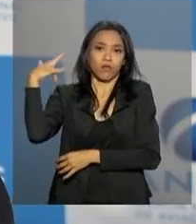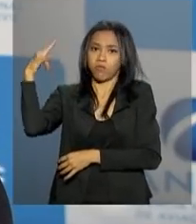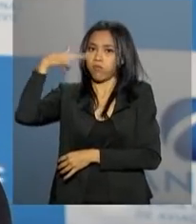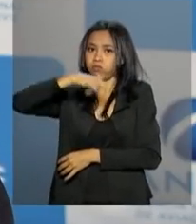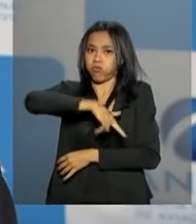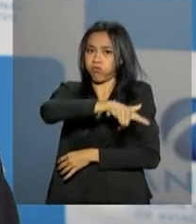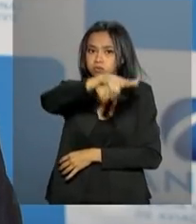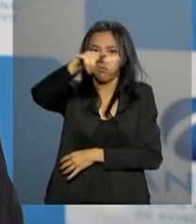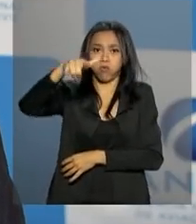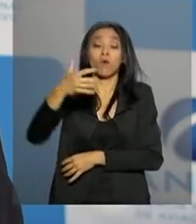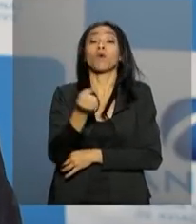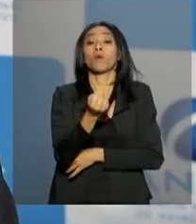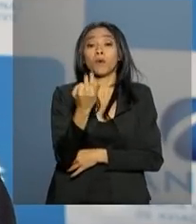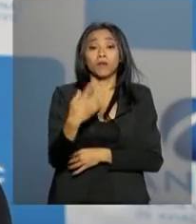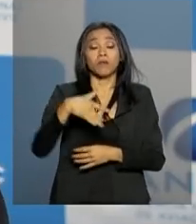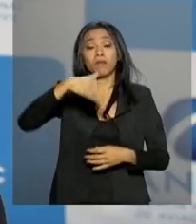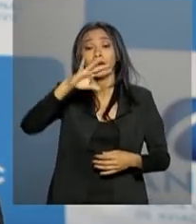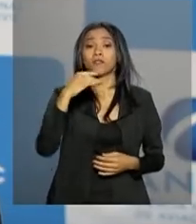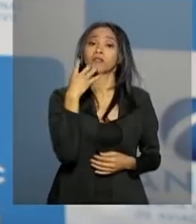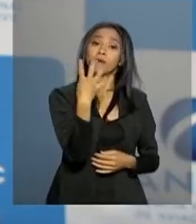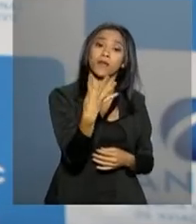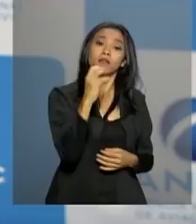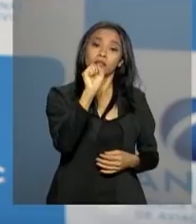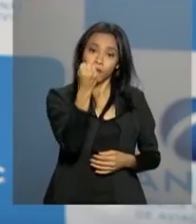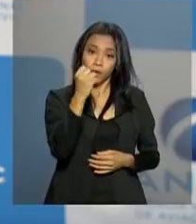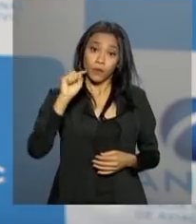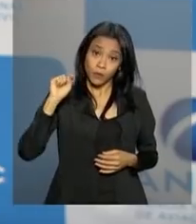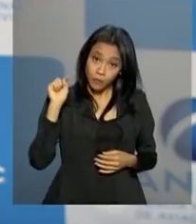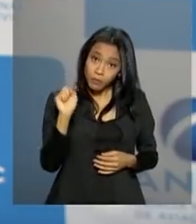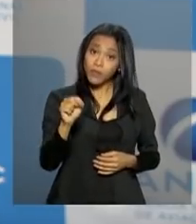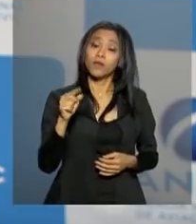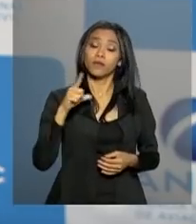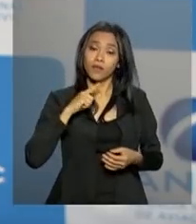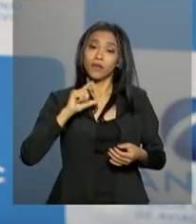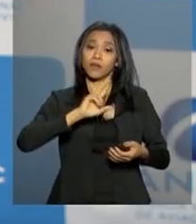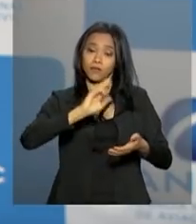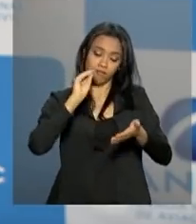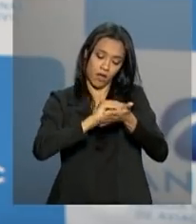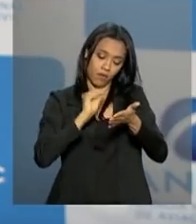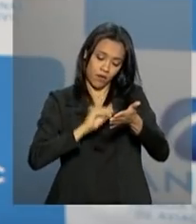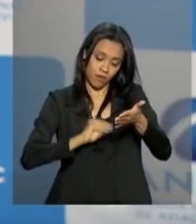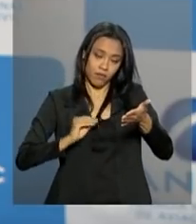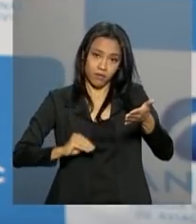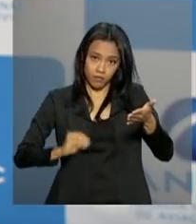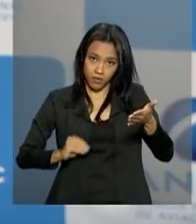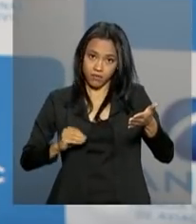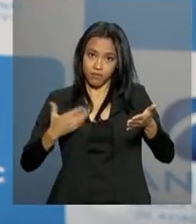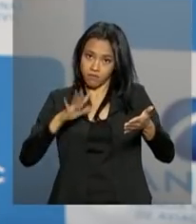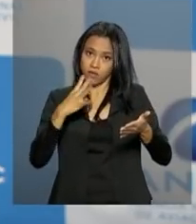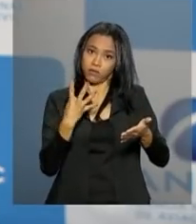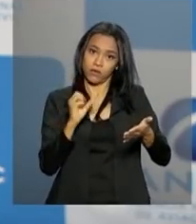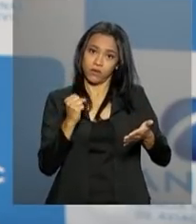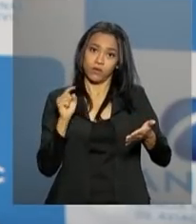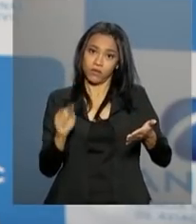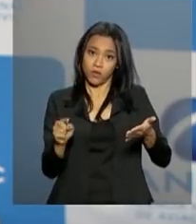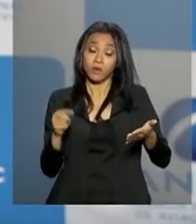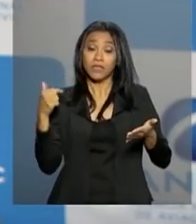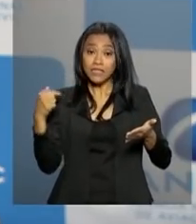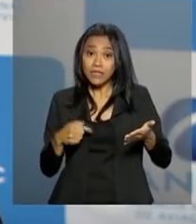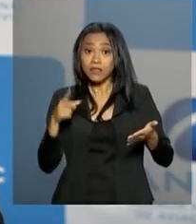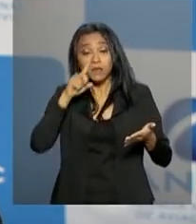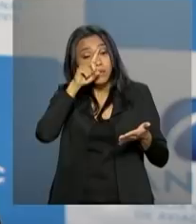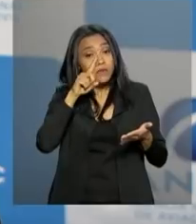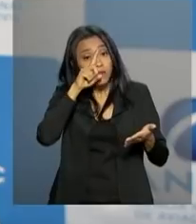a gente tem hoje mais de 48 mil drones cadastrados, ou seja, são 48 mil aeronaves voando. E isso gera